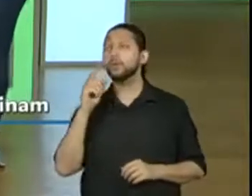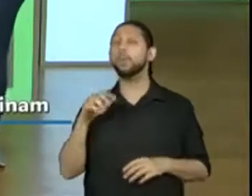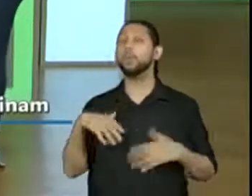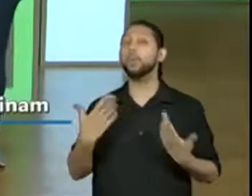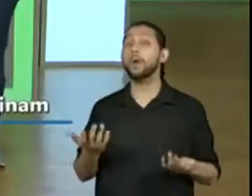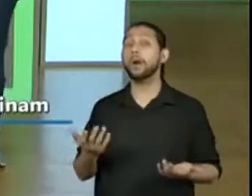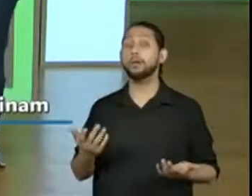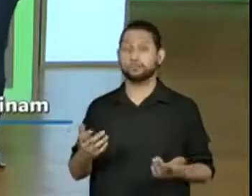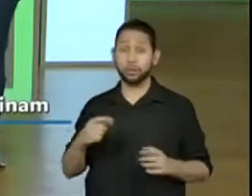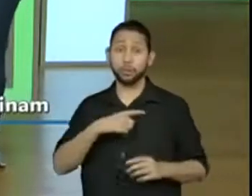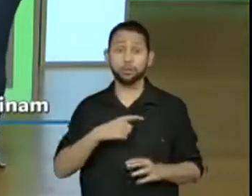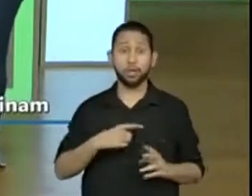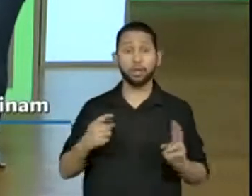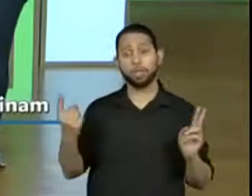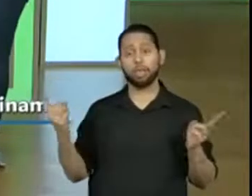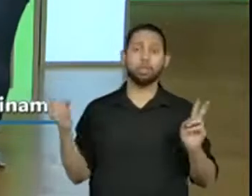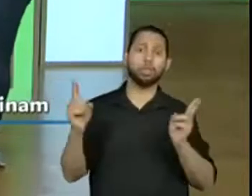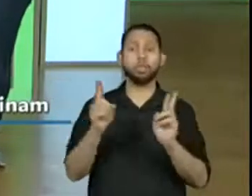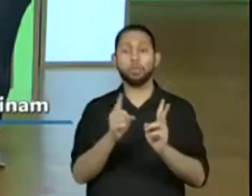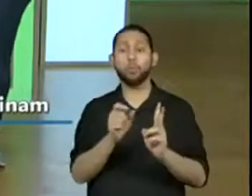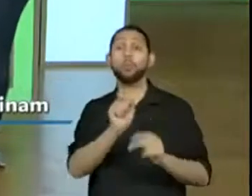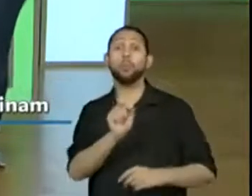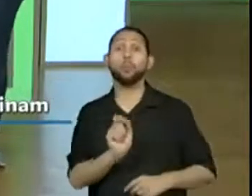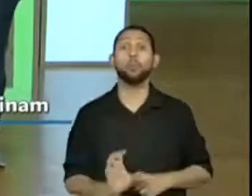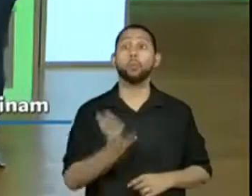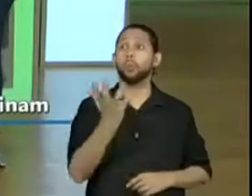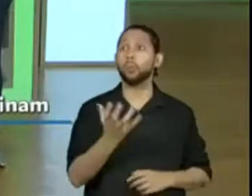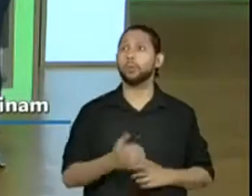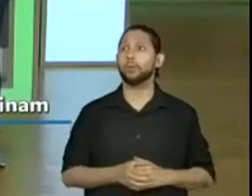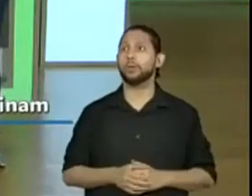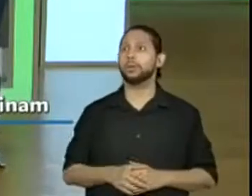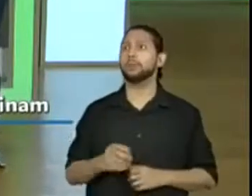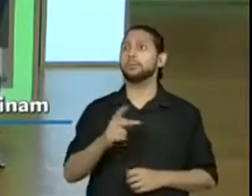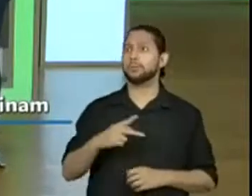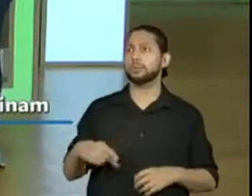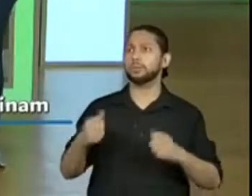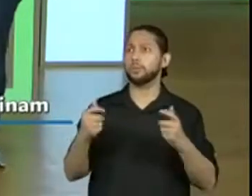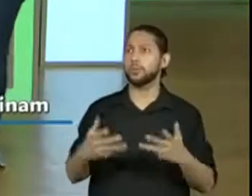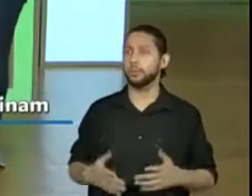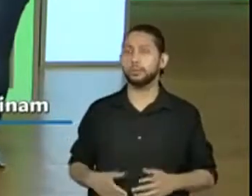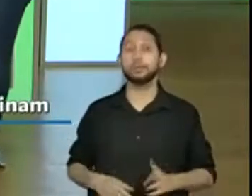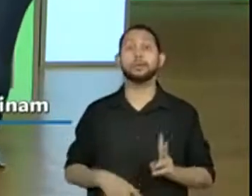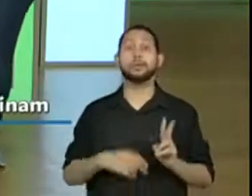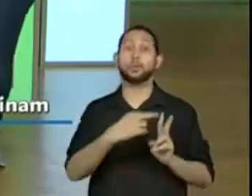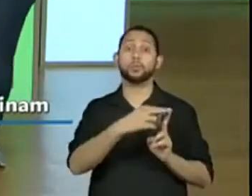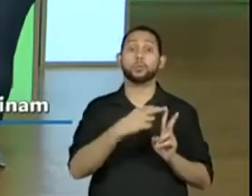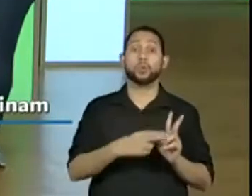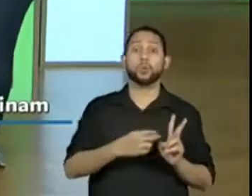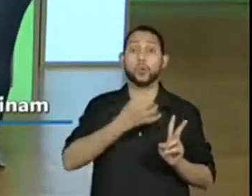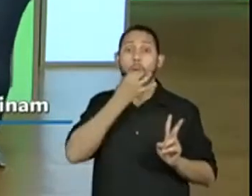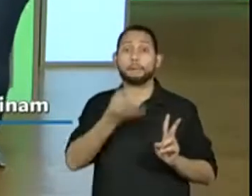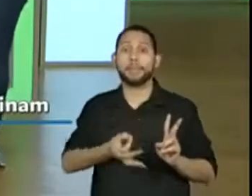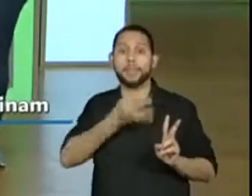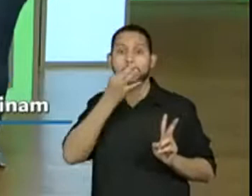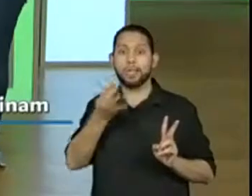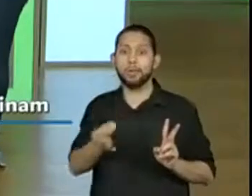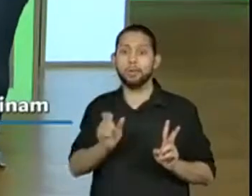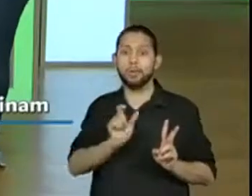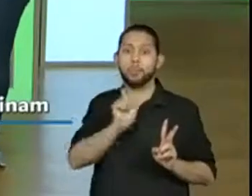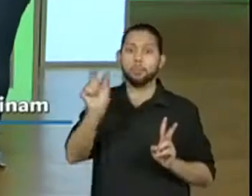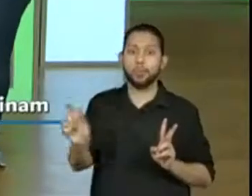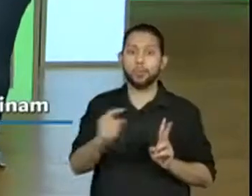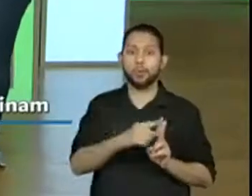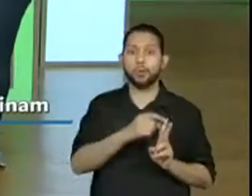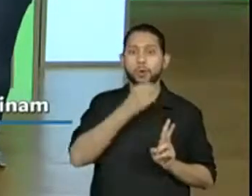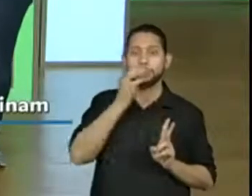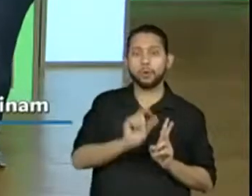conflito da história? Vamos lá. A professora Bruna colocou, o conflito é a opinião dos dois homens. Sim, de certa forma, é isso